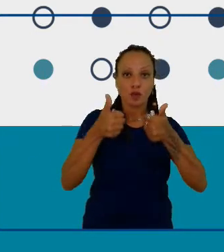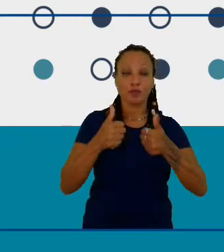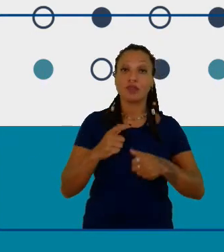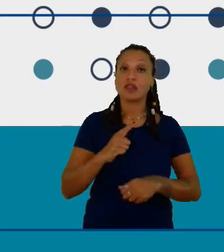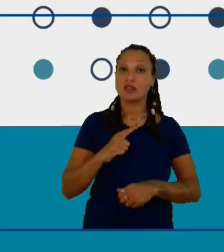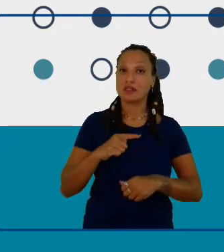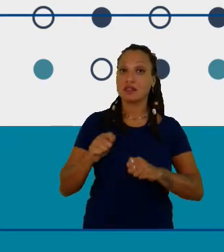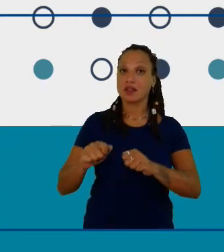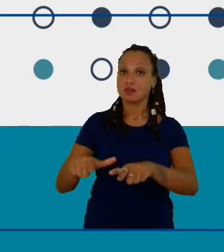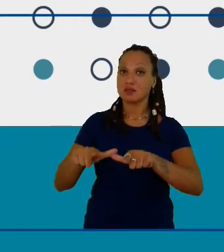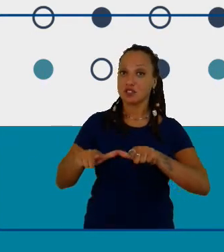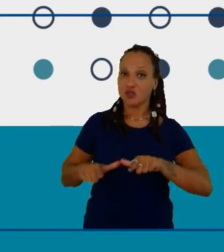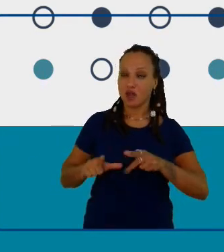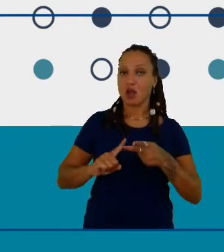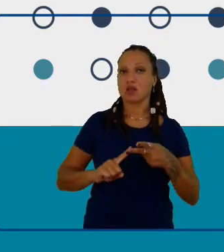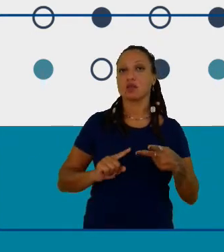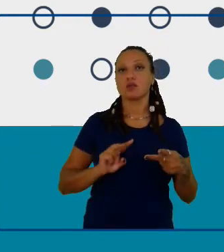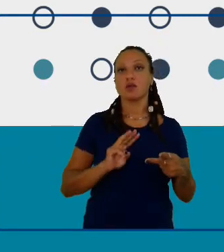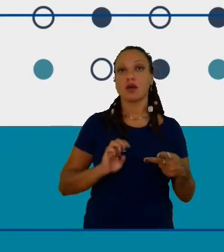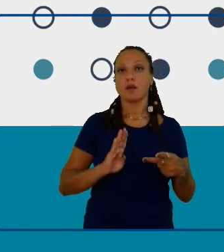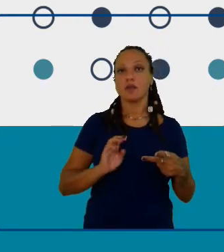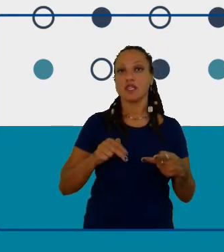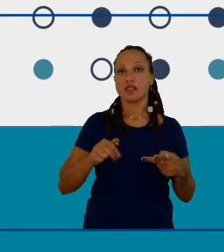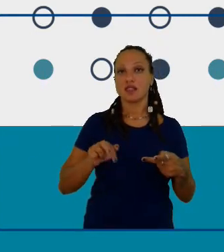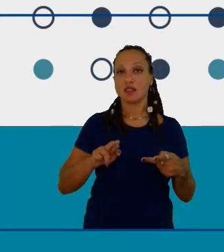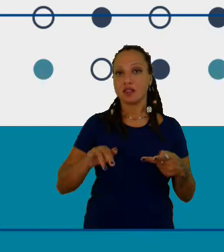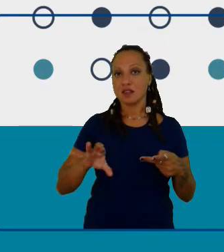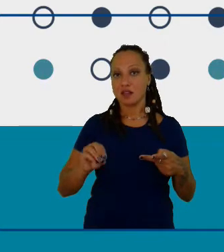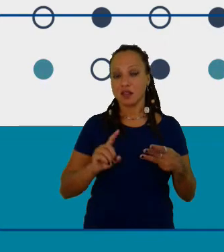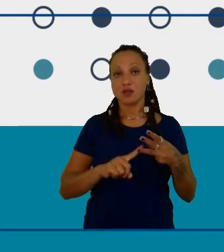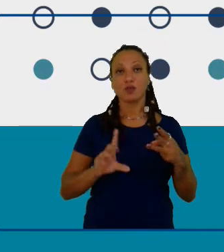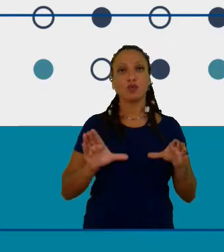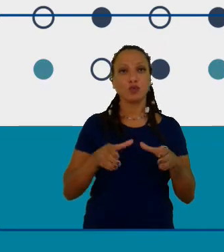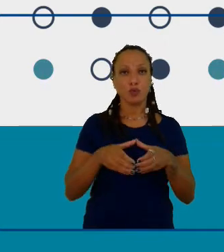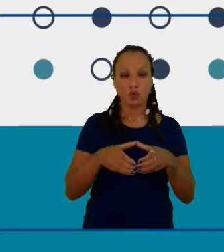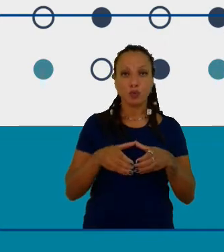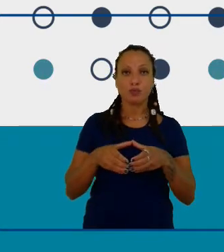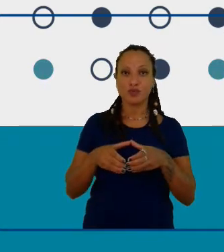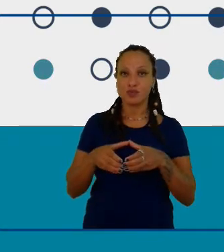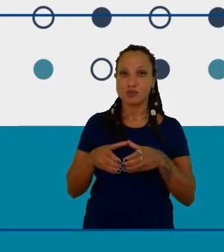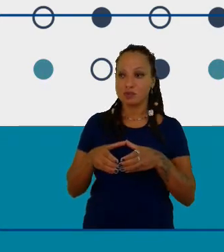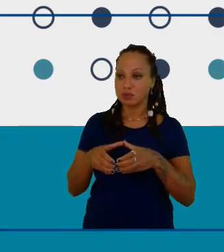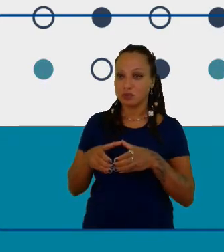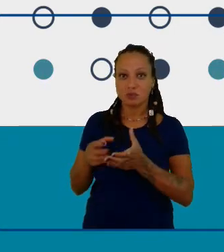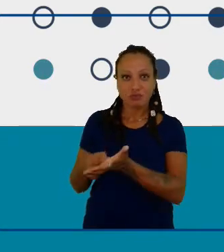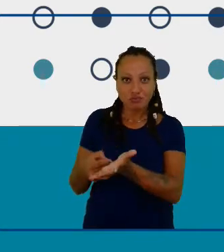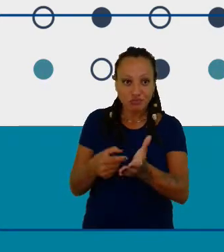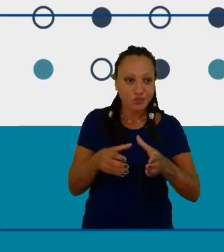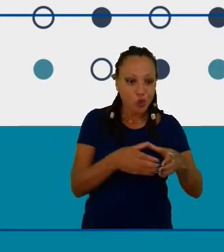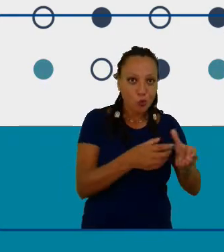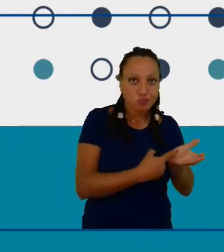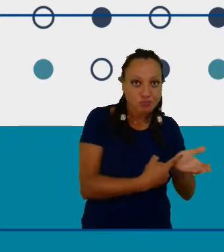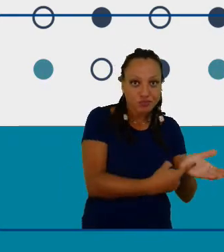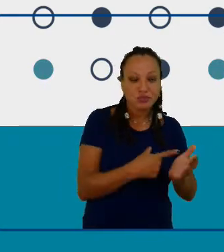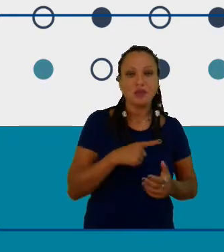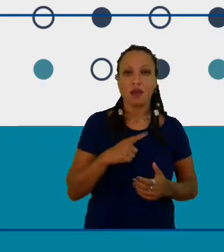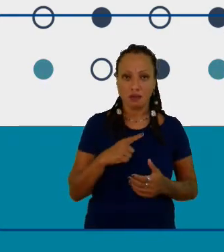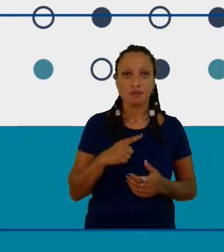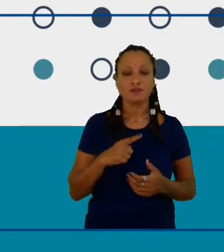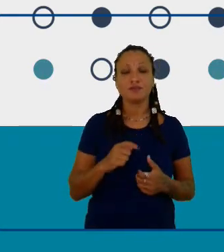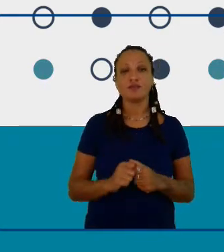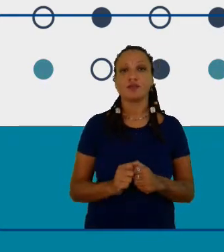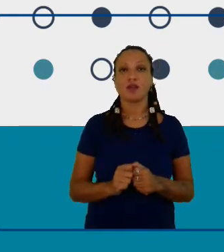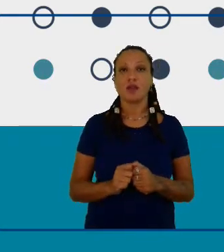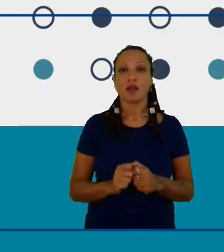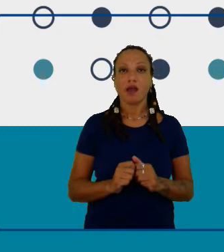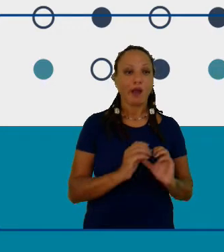webinários do clube e grupos de comunidade e então quando eles se comunicam